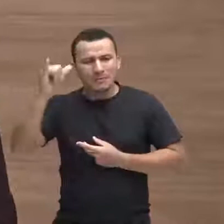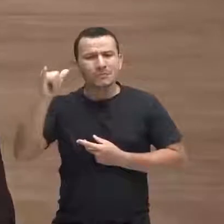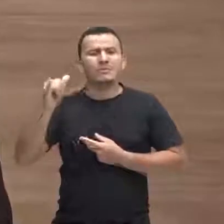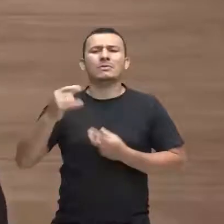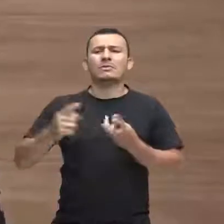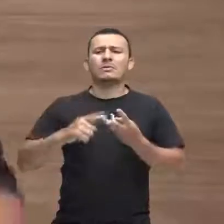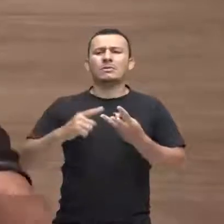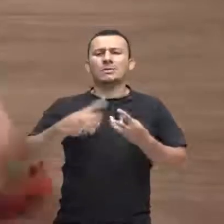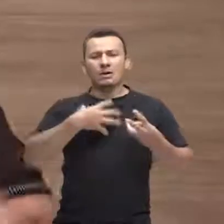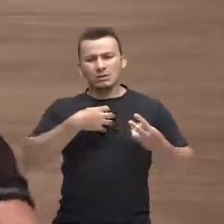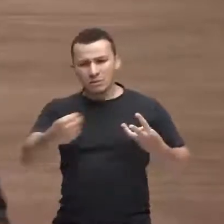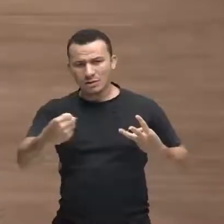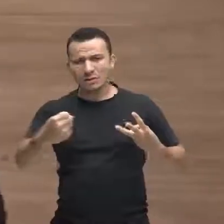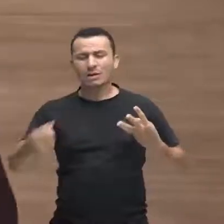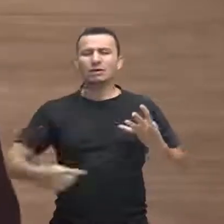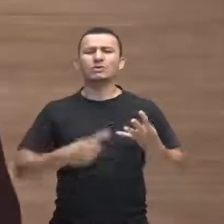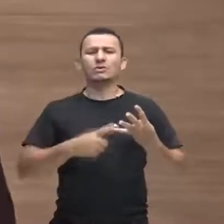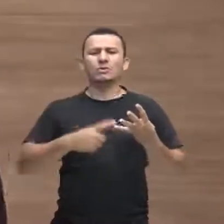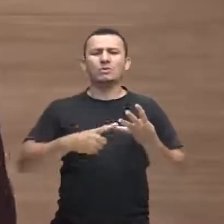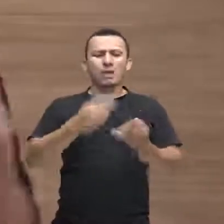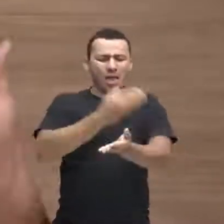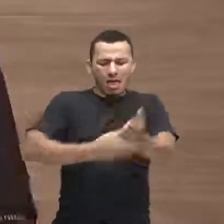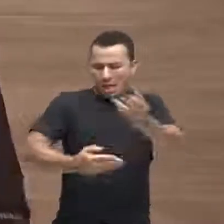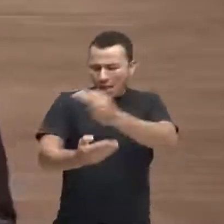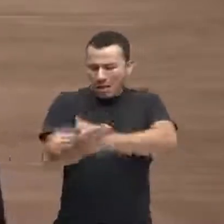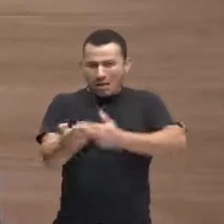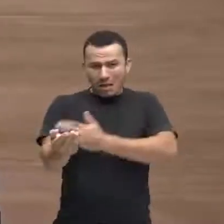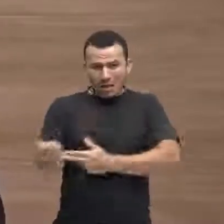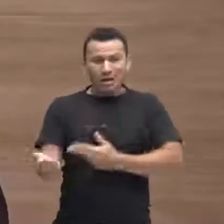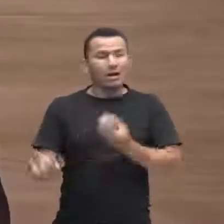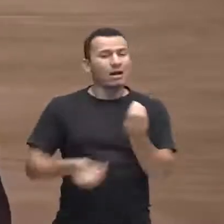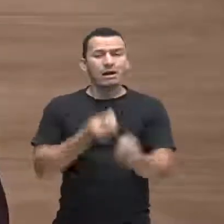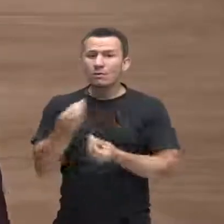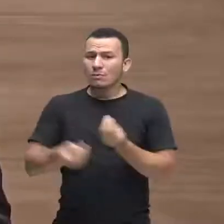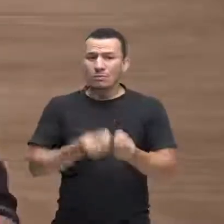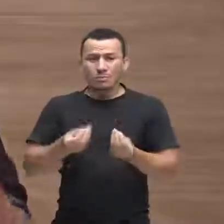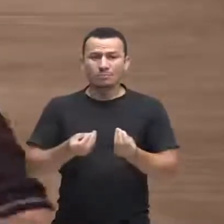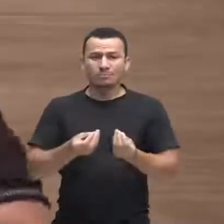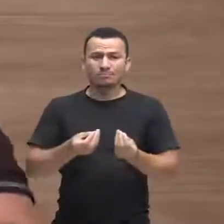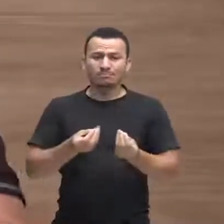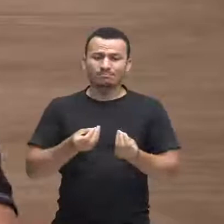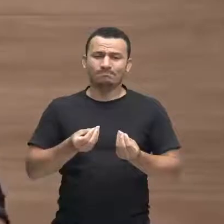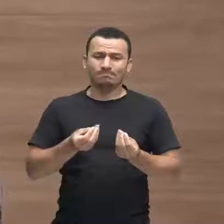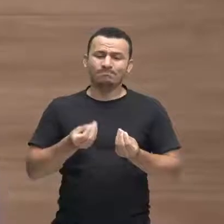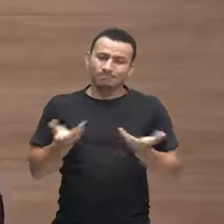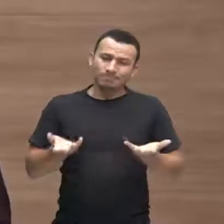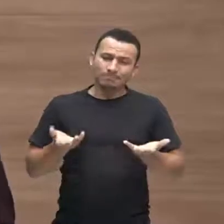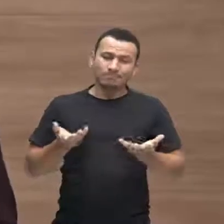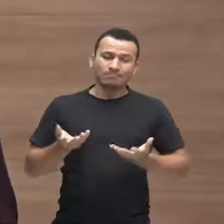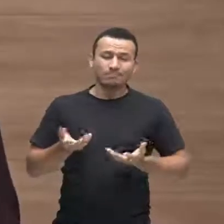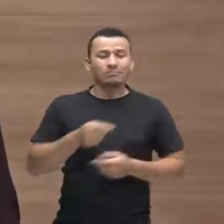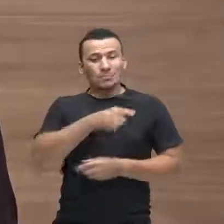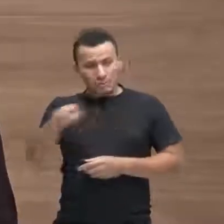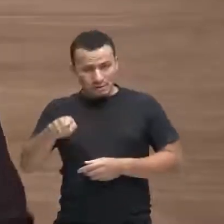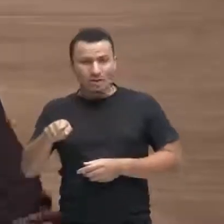suicídio, de autolesão, que não é uma coisa que eu gostaria que vocês já começassem a